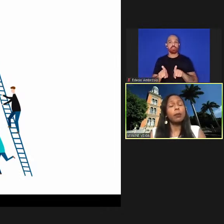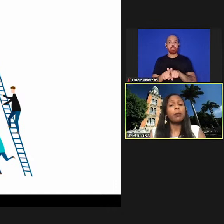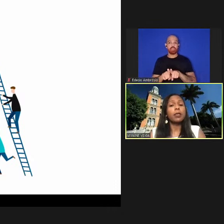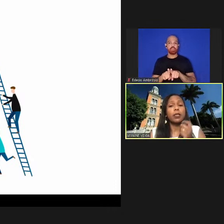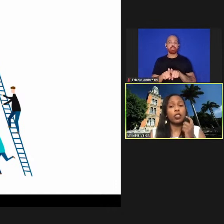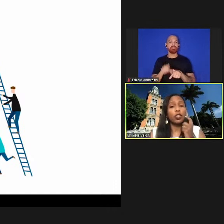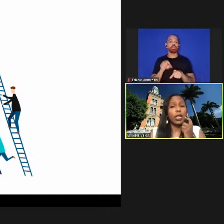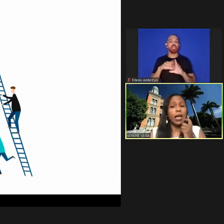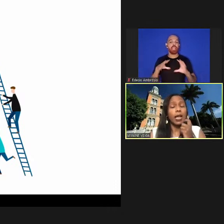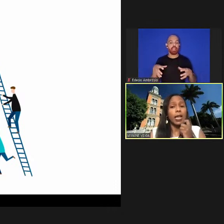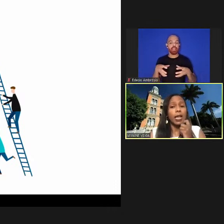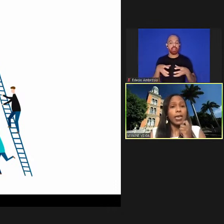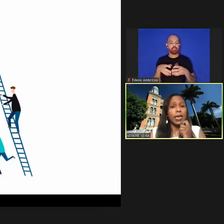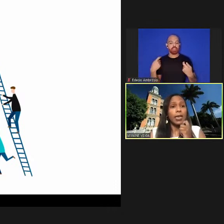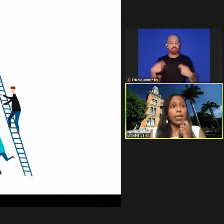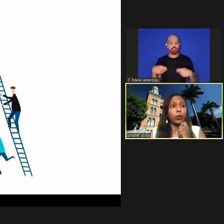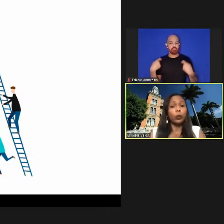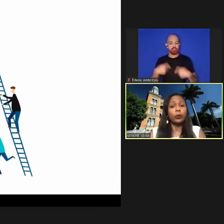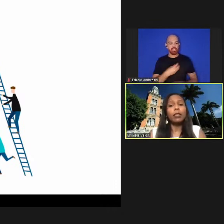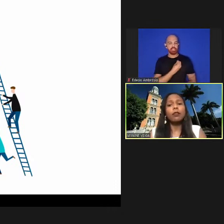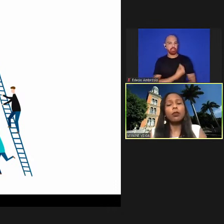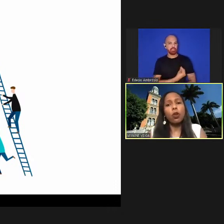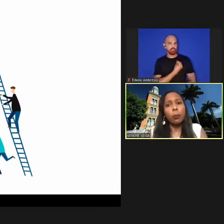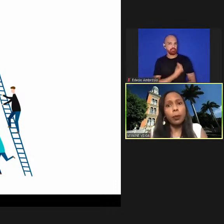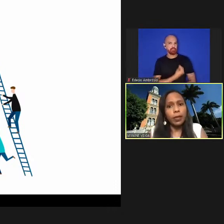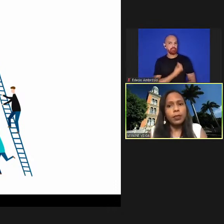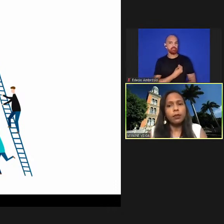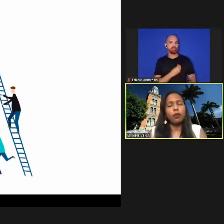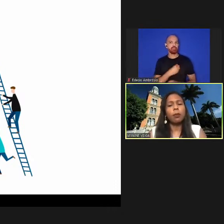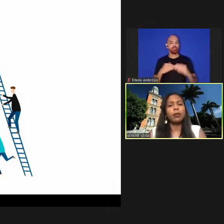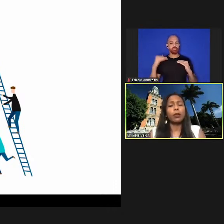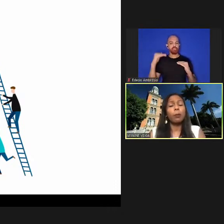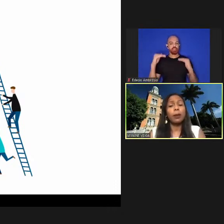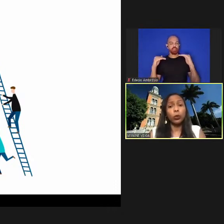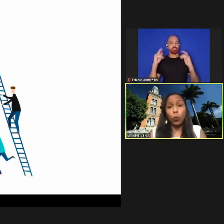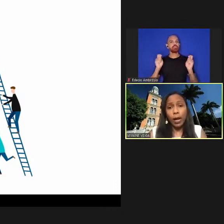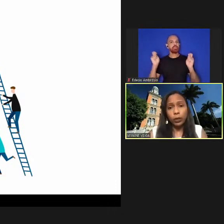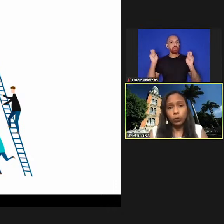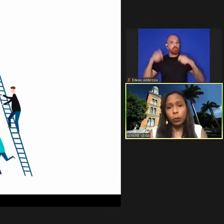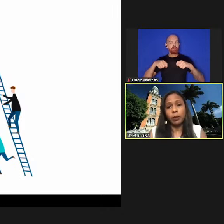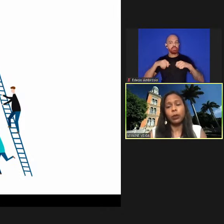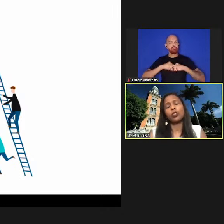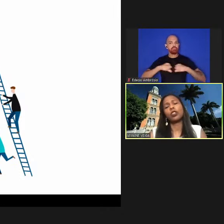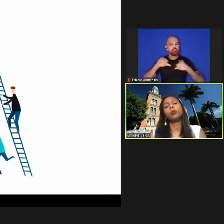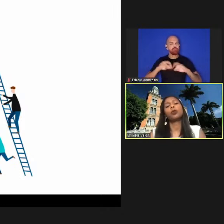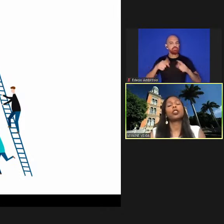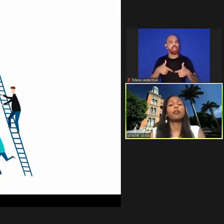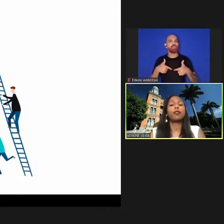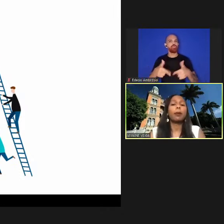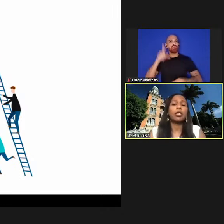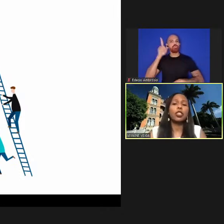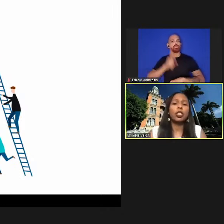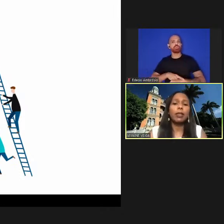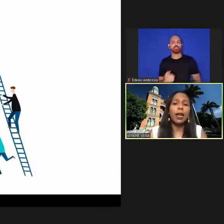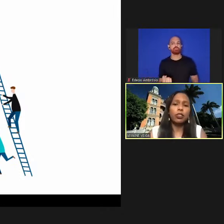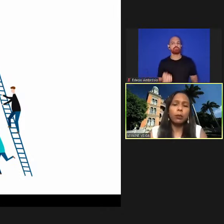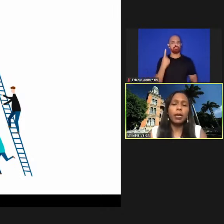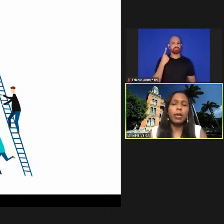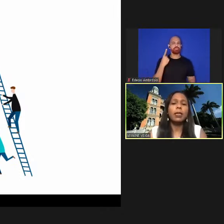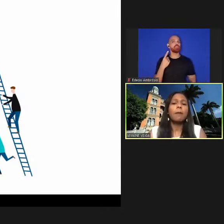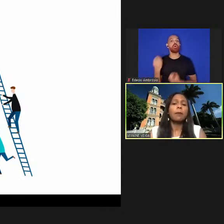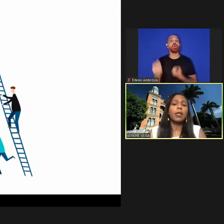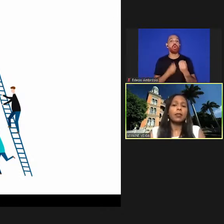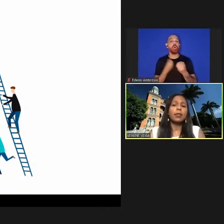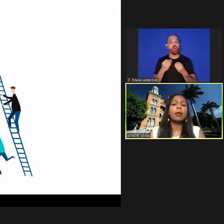equipe que precisa estar num nível de competência informacional para atuar num momento atípico de que forma que a gente traz